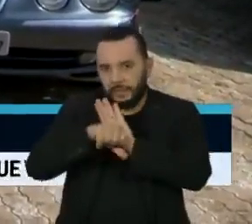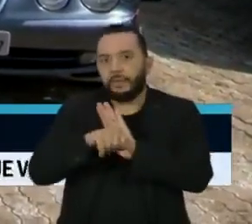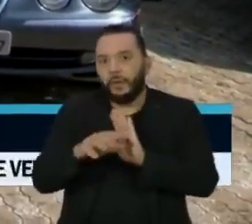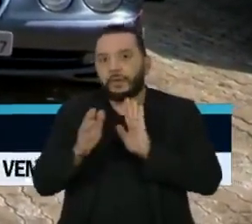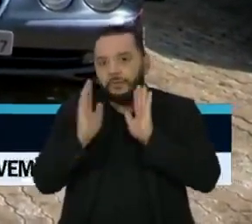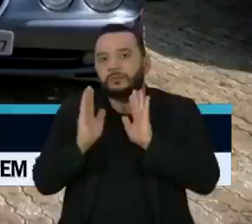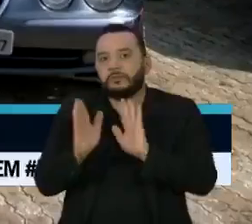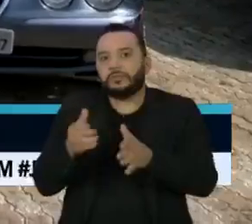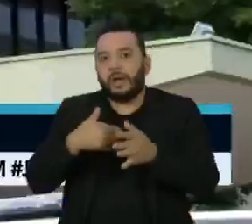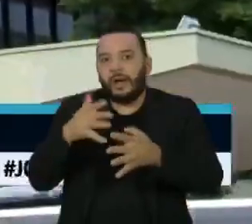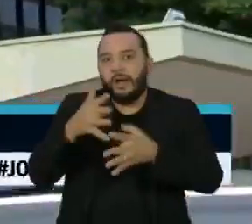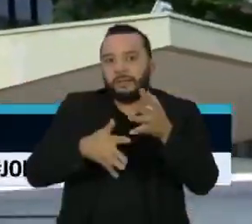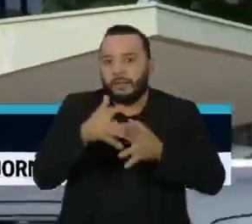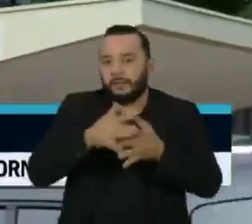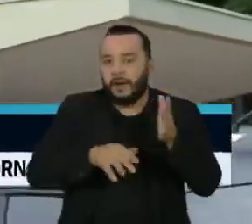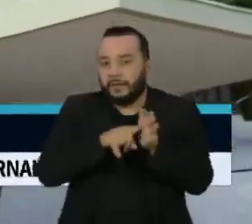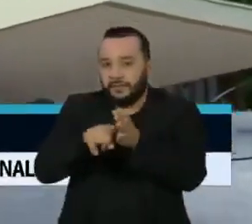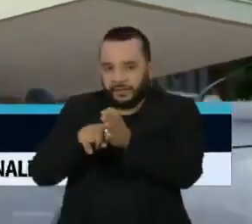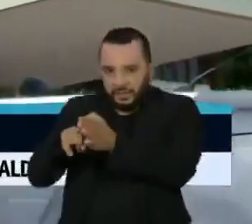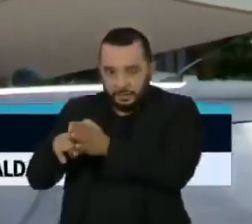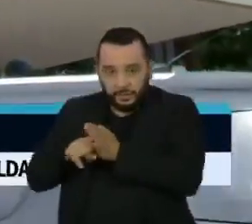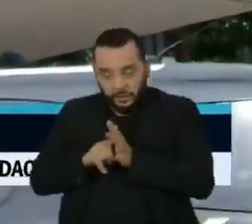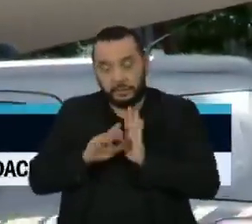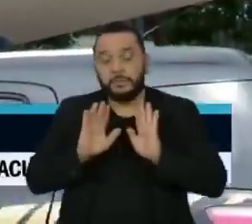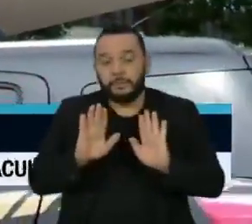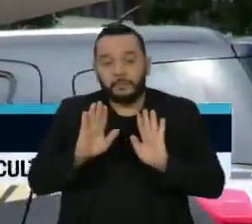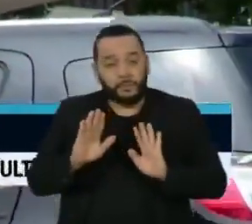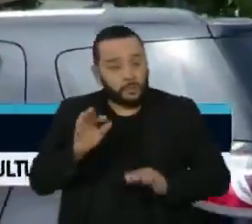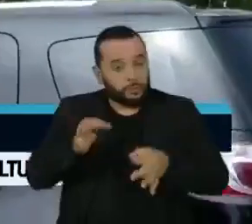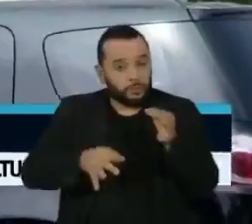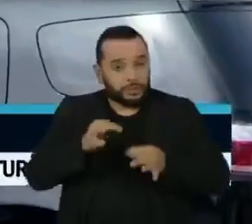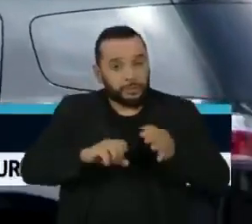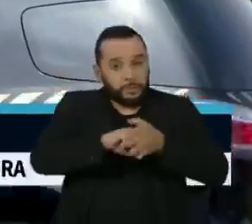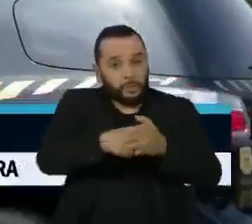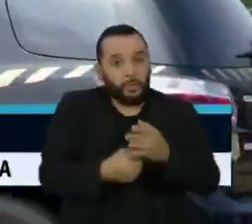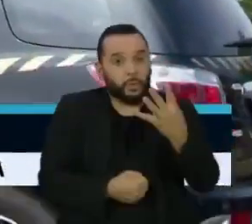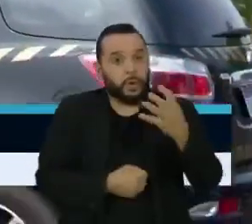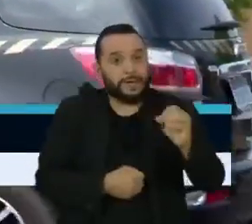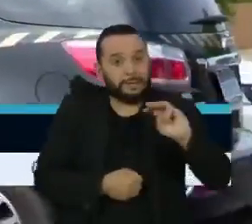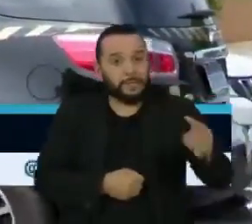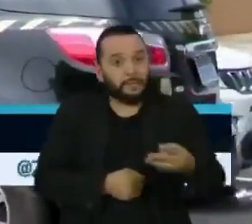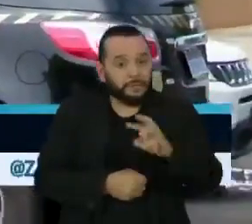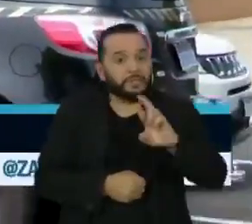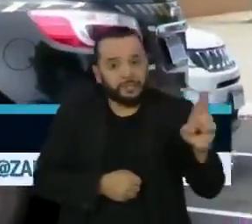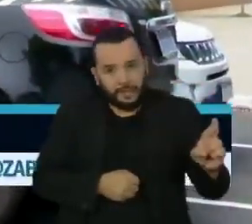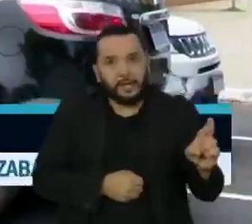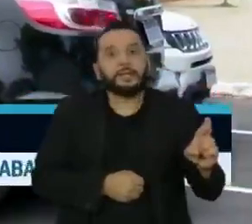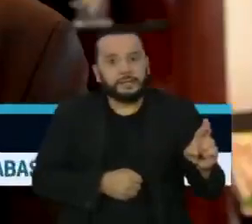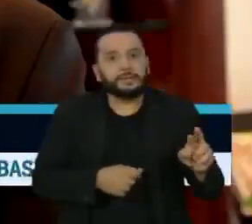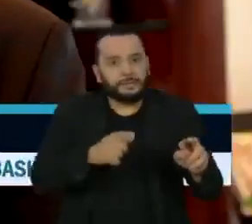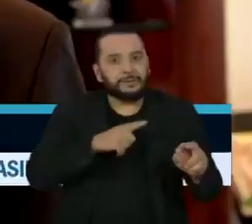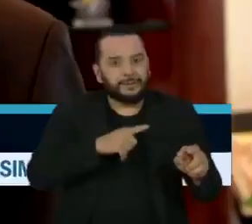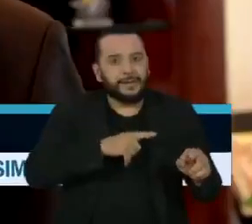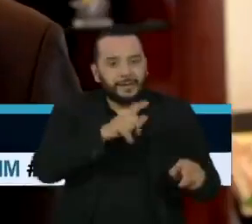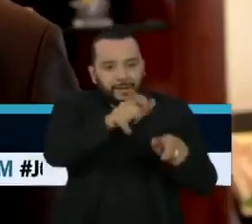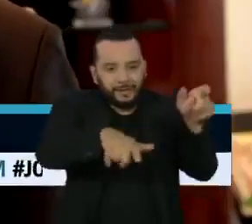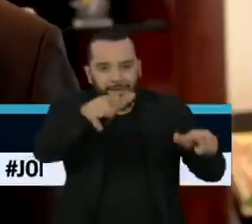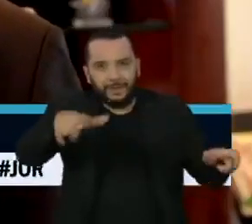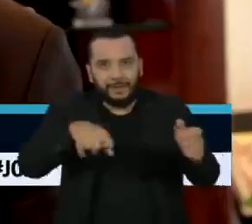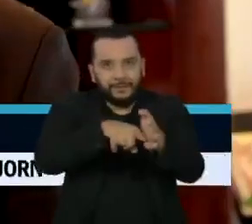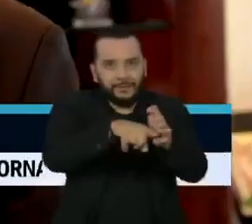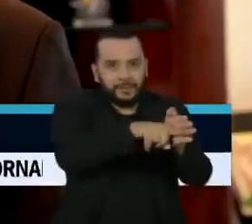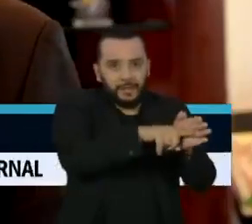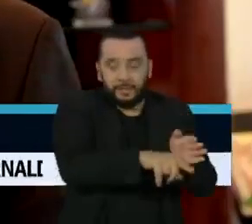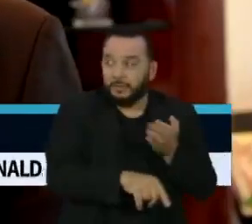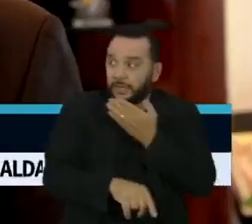obstruir as investigações. A Justiça bloqueou 40 milhões de reais que estavam em nome dos investigados. Carlesse não